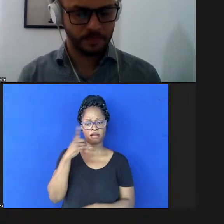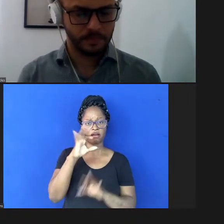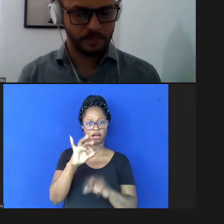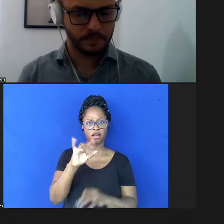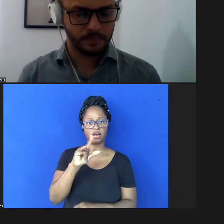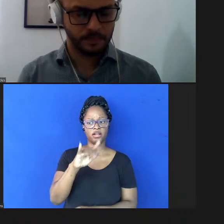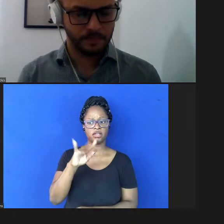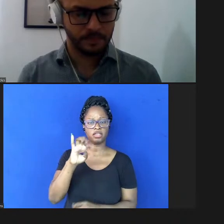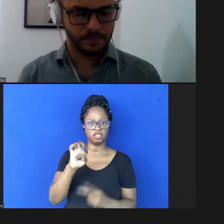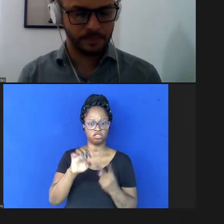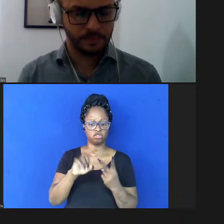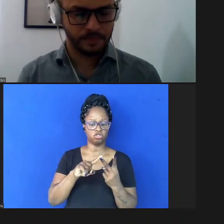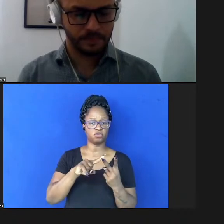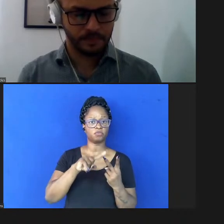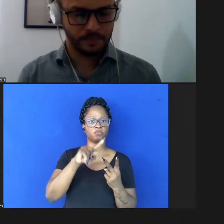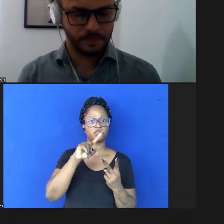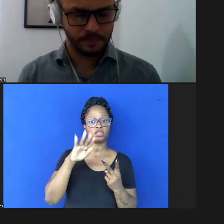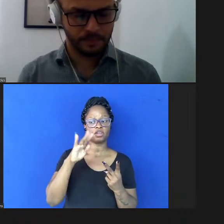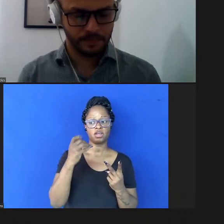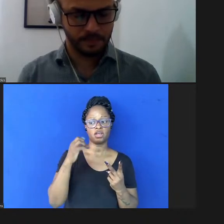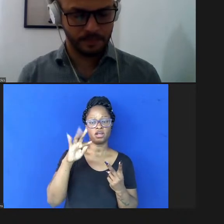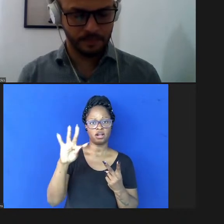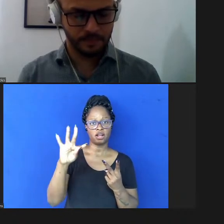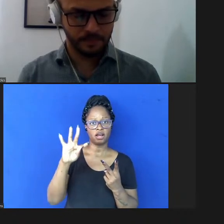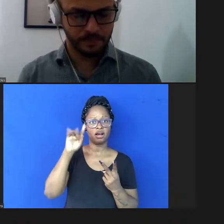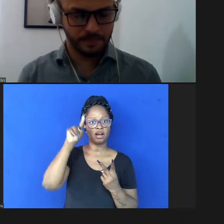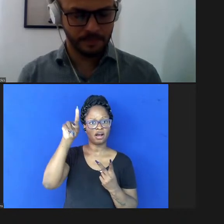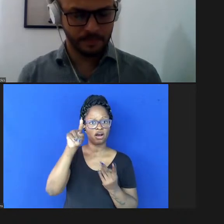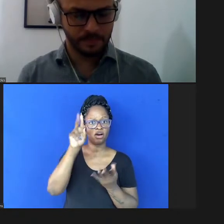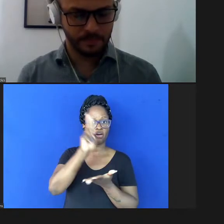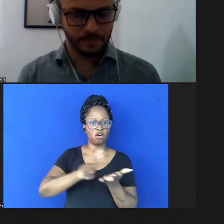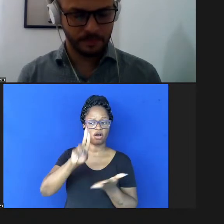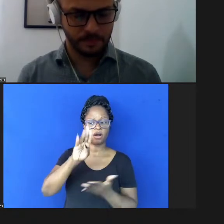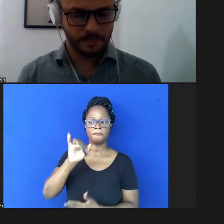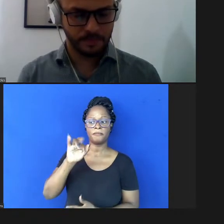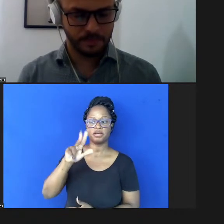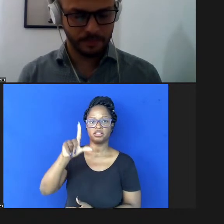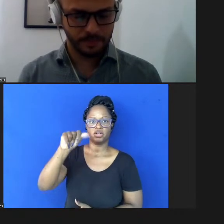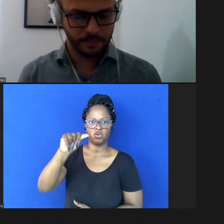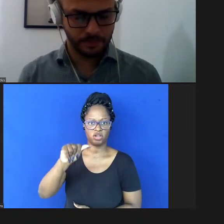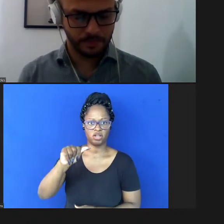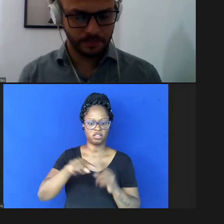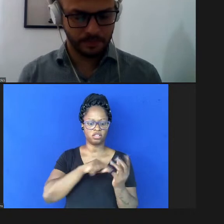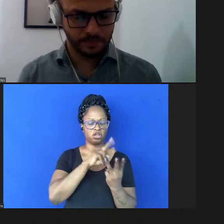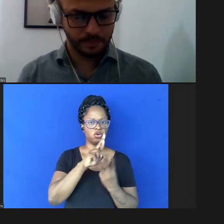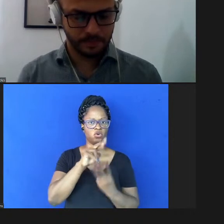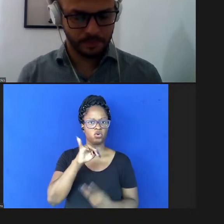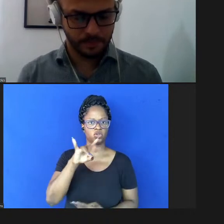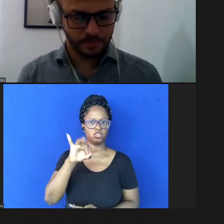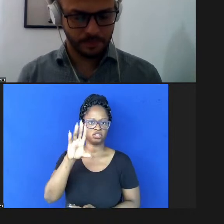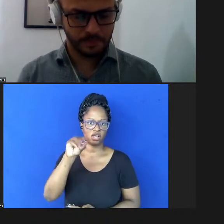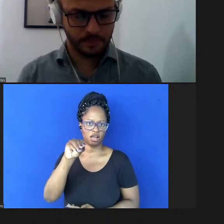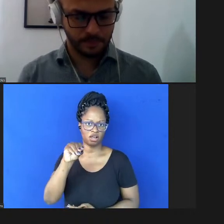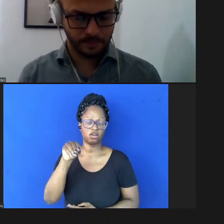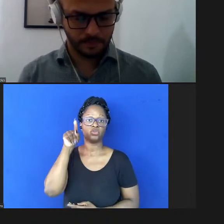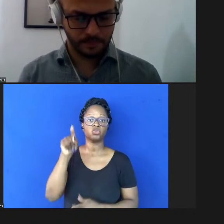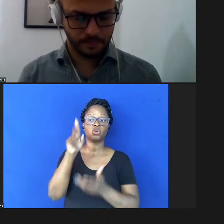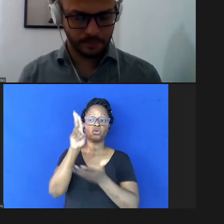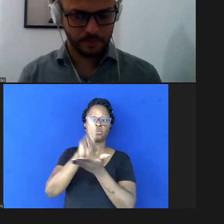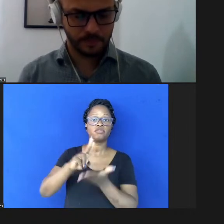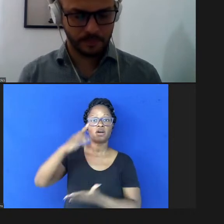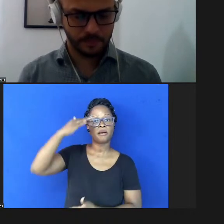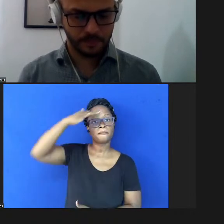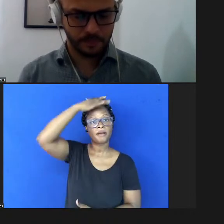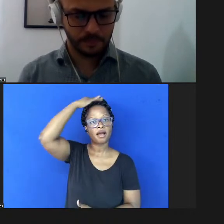Unicamp o Ernest lá da Universidade de Barcelona e a Rosário Salazar da Universidade do México e com a mediação da